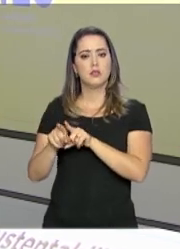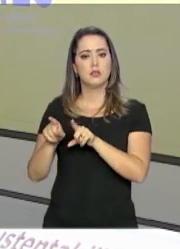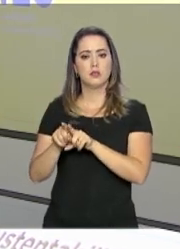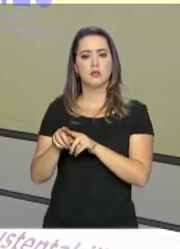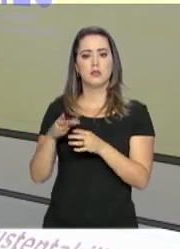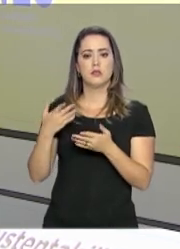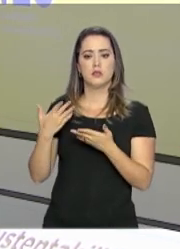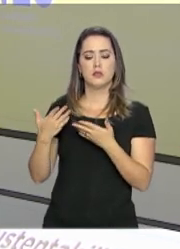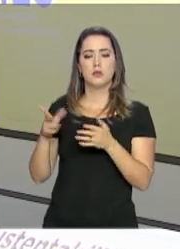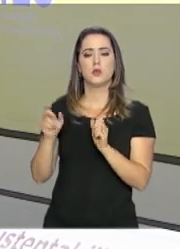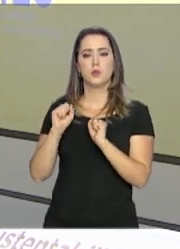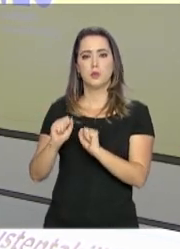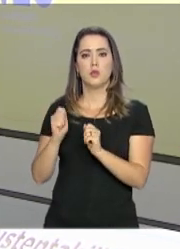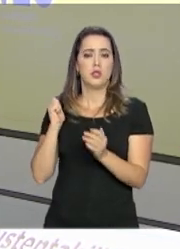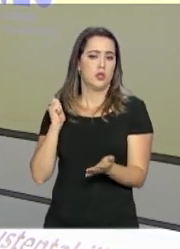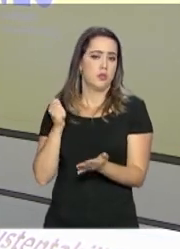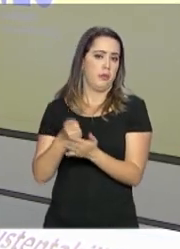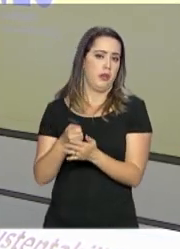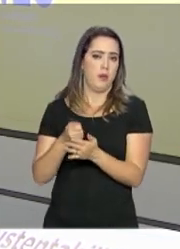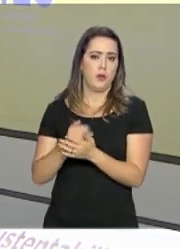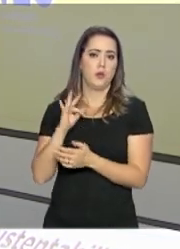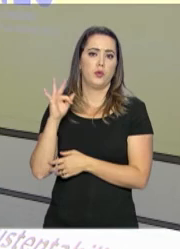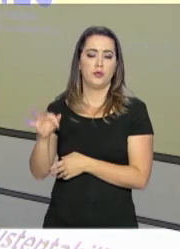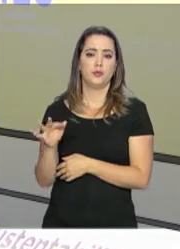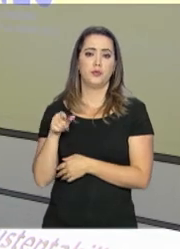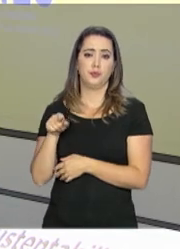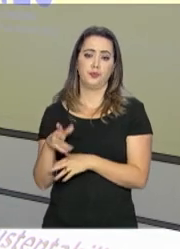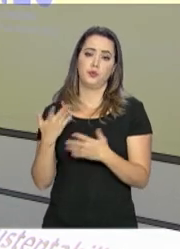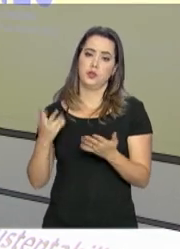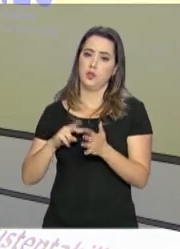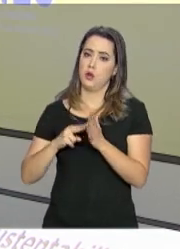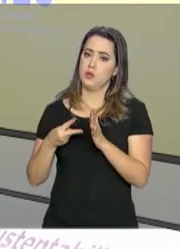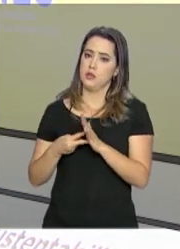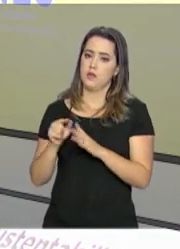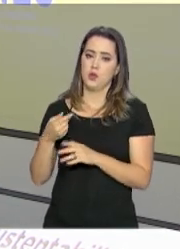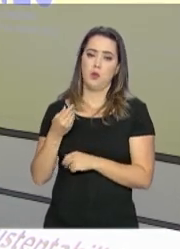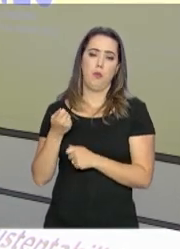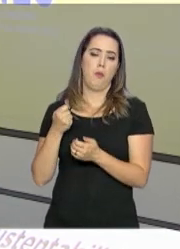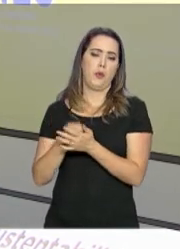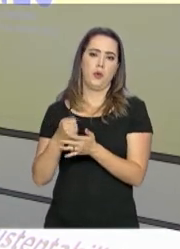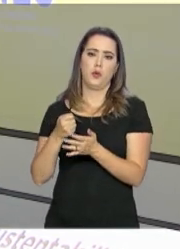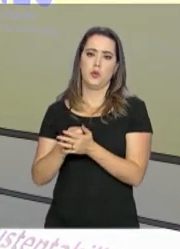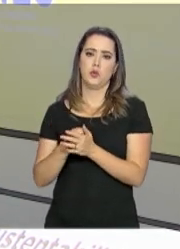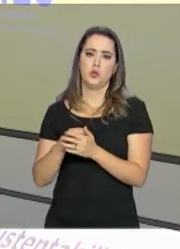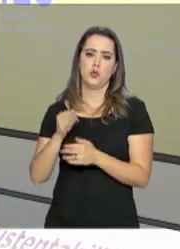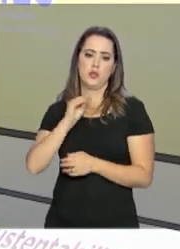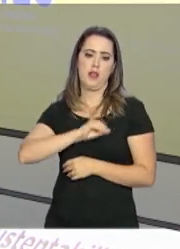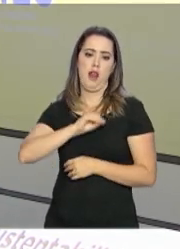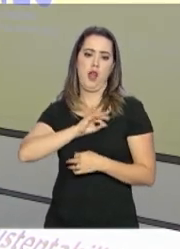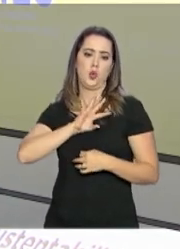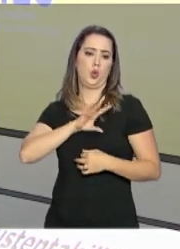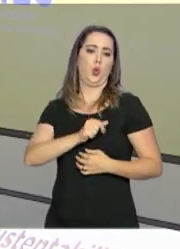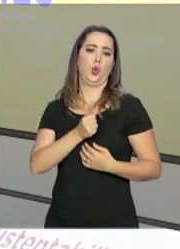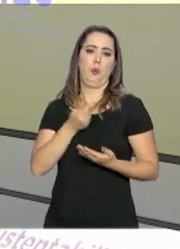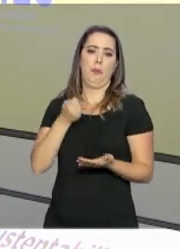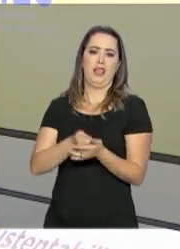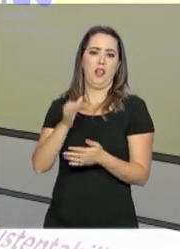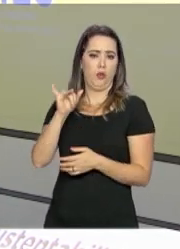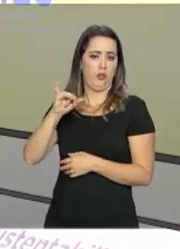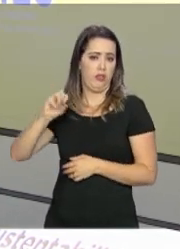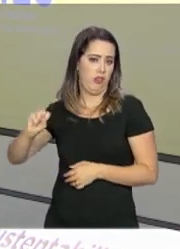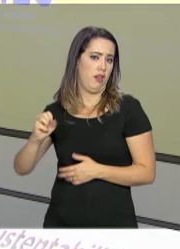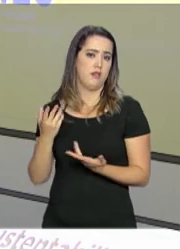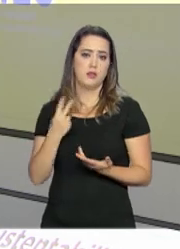dependendo da sua capacidade de pagamento. Nesse sentido, ele não vai comprometer a renda de modo que ele fará um curso